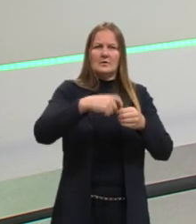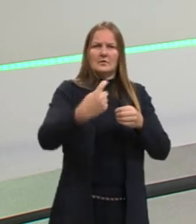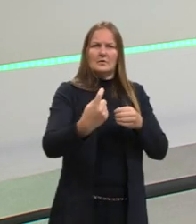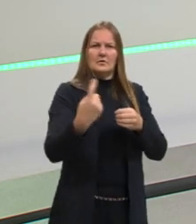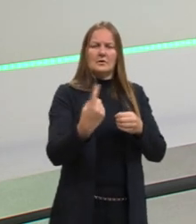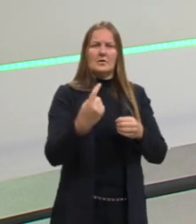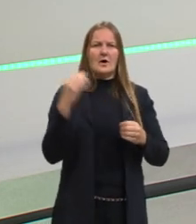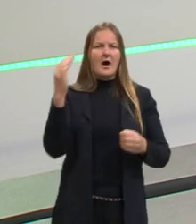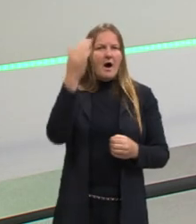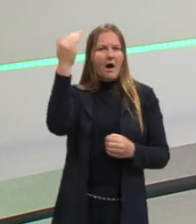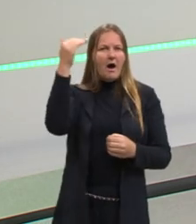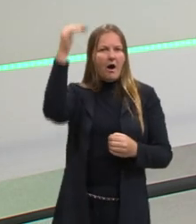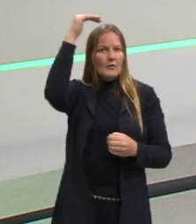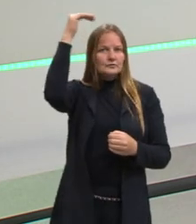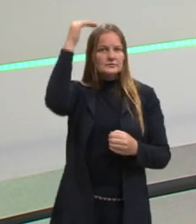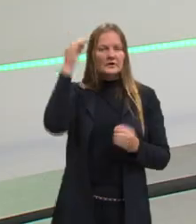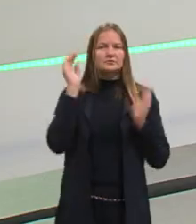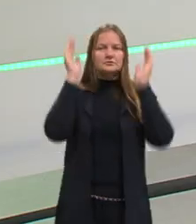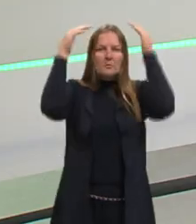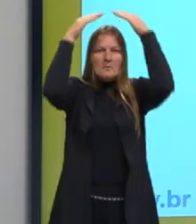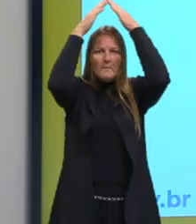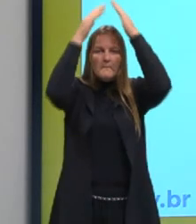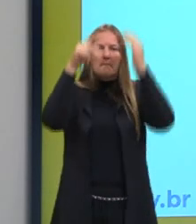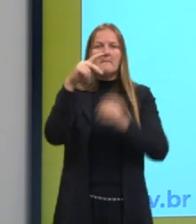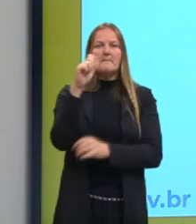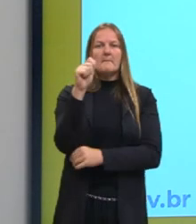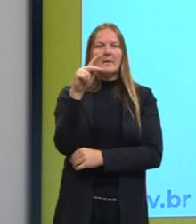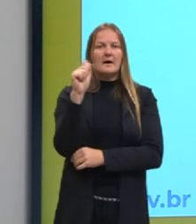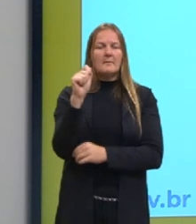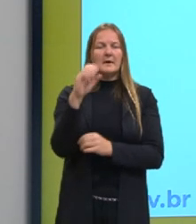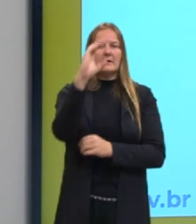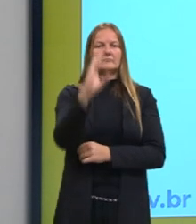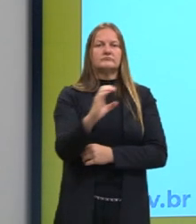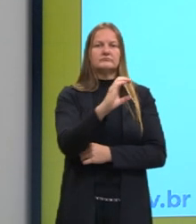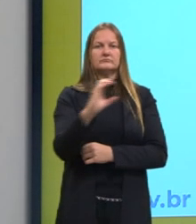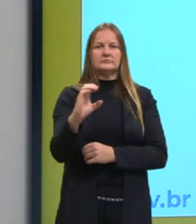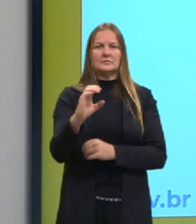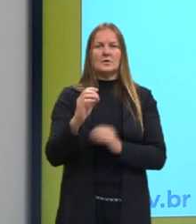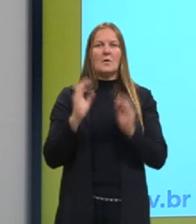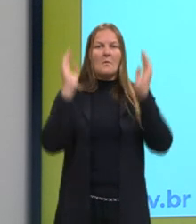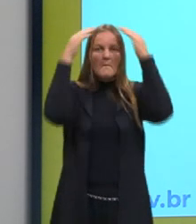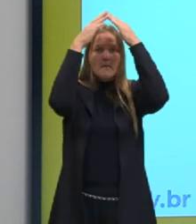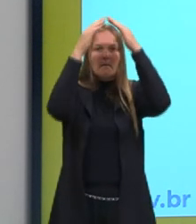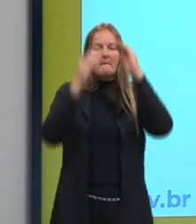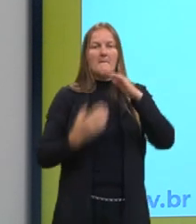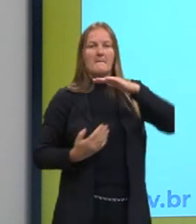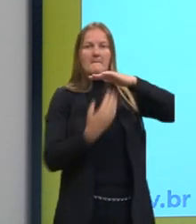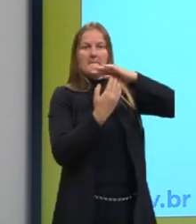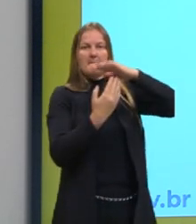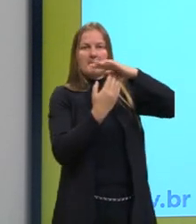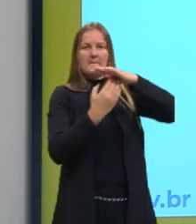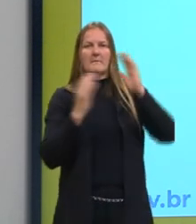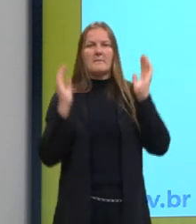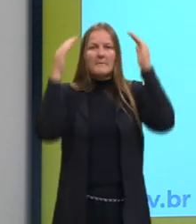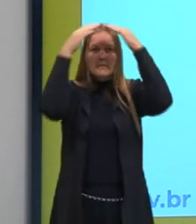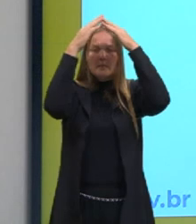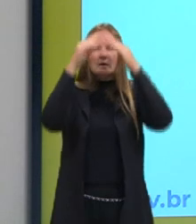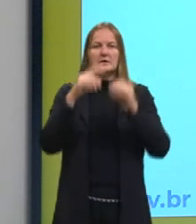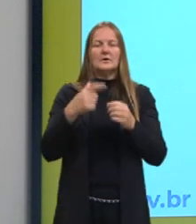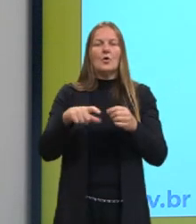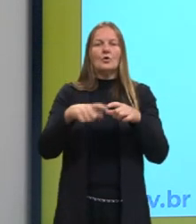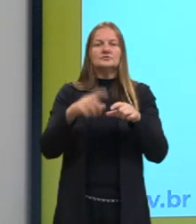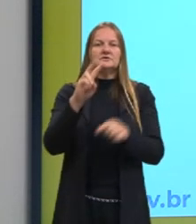autoridade do Papa. Então, a Igreja Católica, a autoridade maior é o Papa, que está onde? Está no